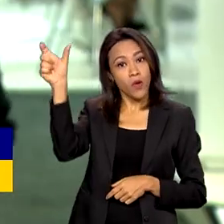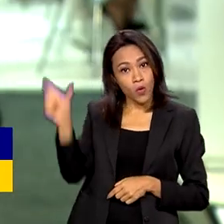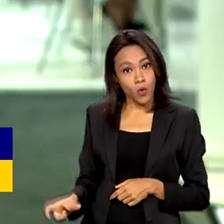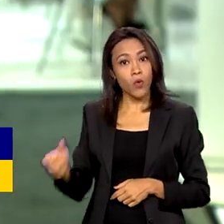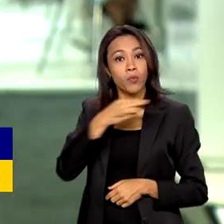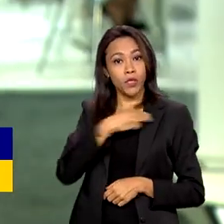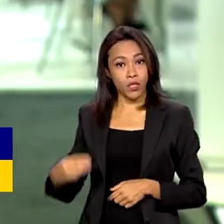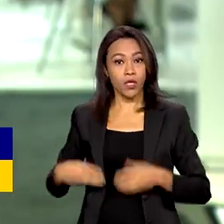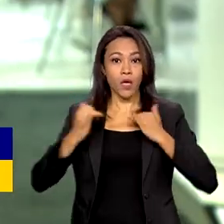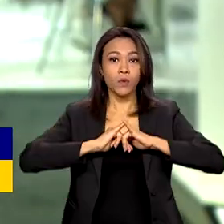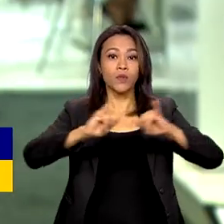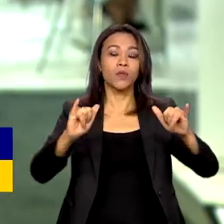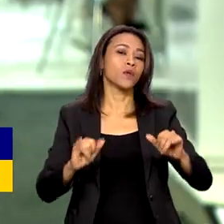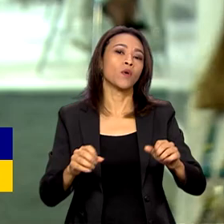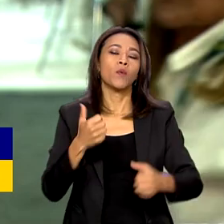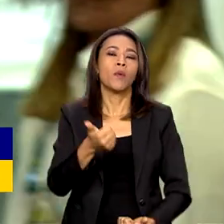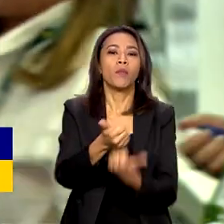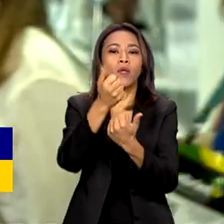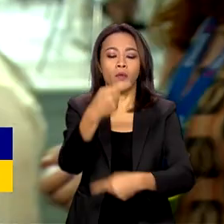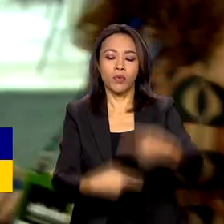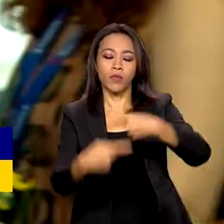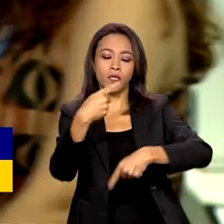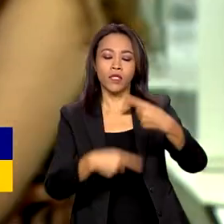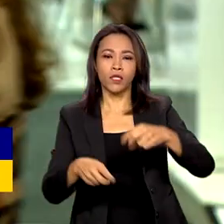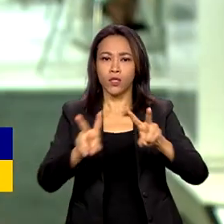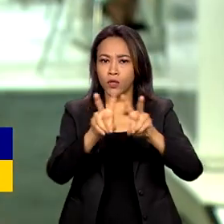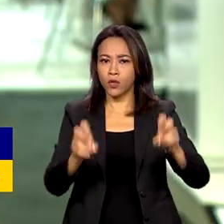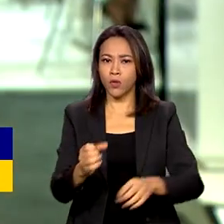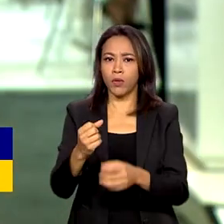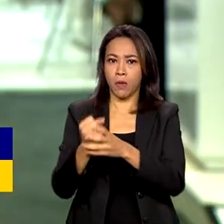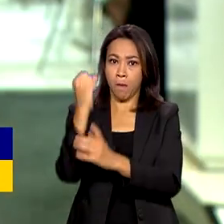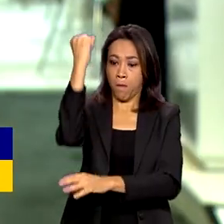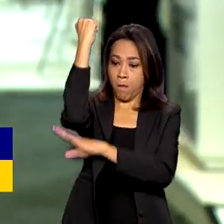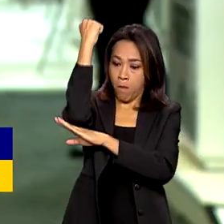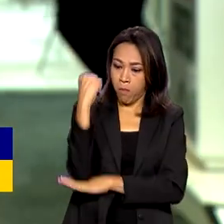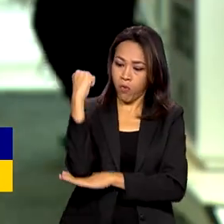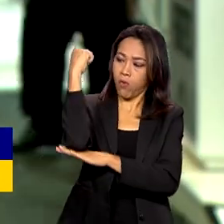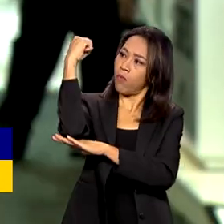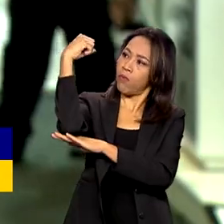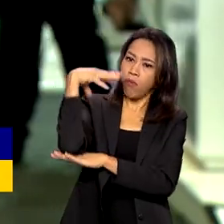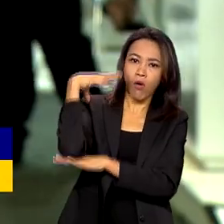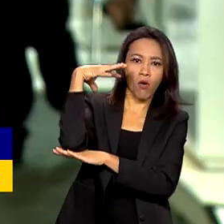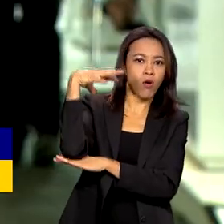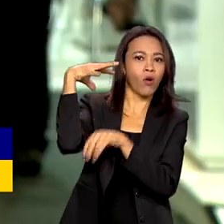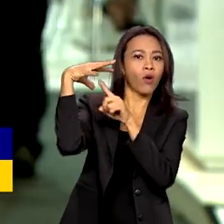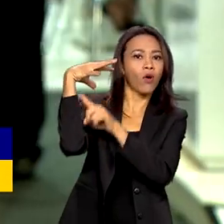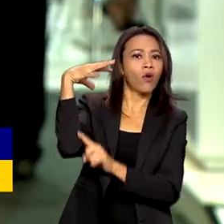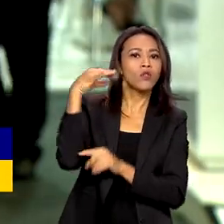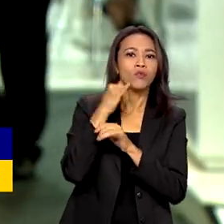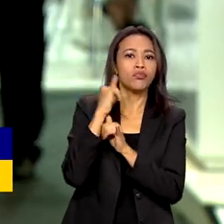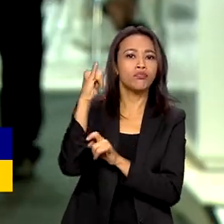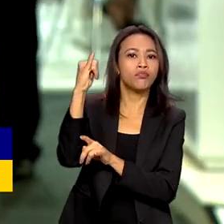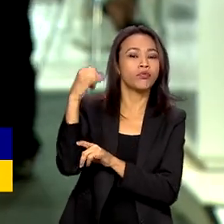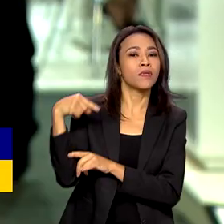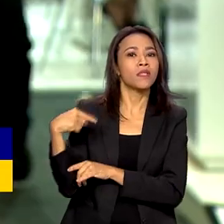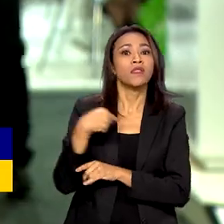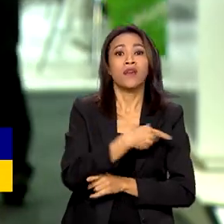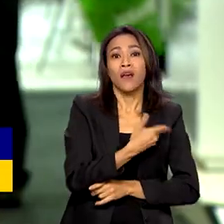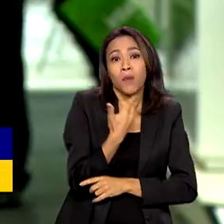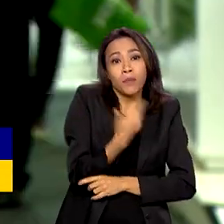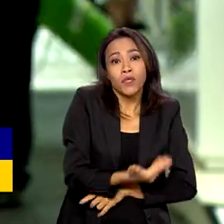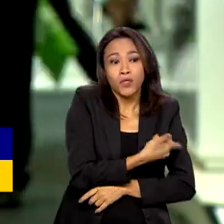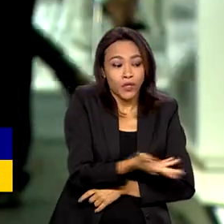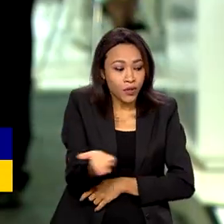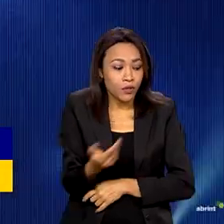o compartilhamento dos postes de energia com a rede de telecomunicação. A demanda é um desejo antigo dos provedores de